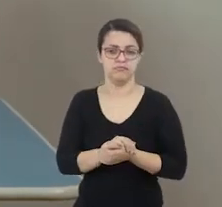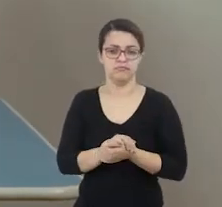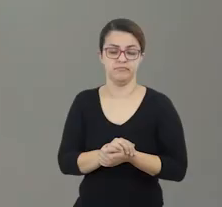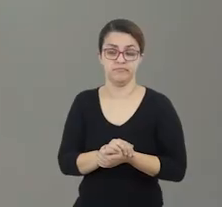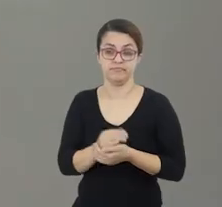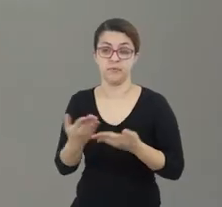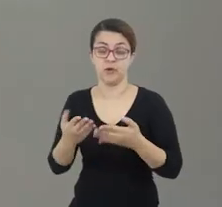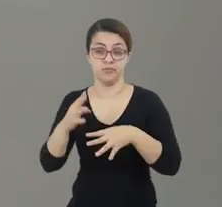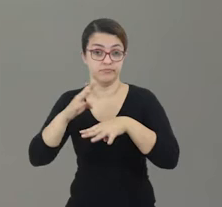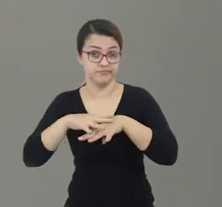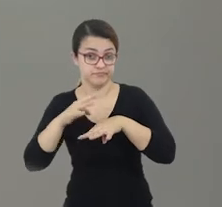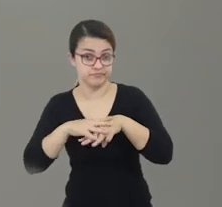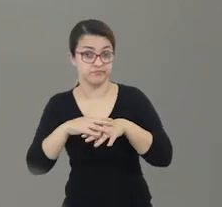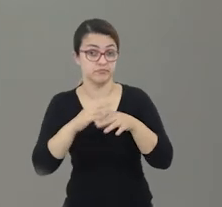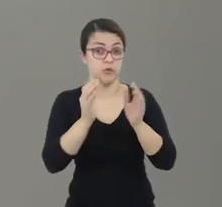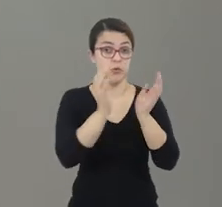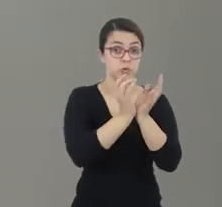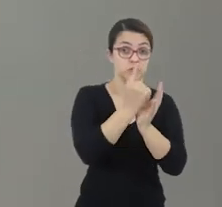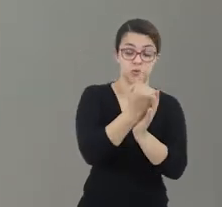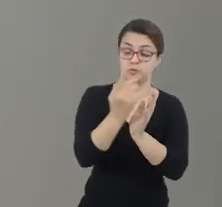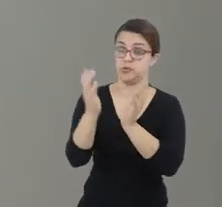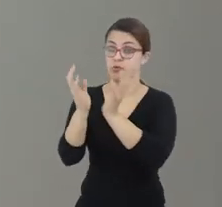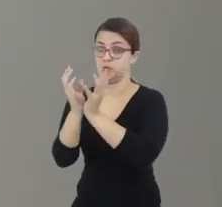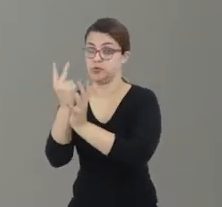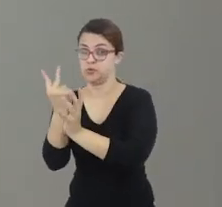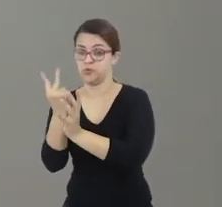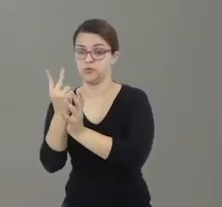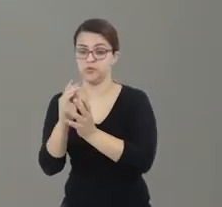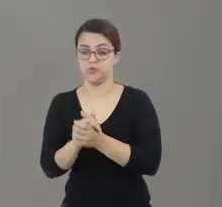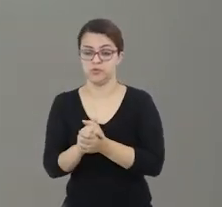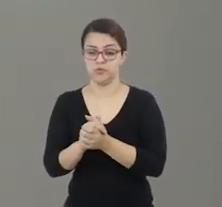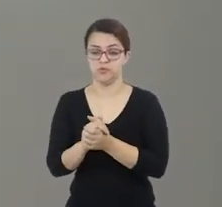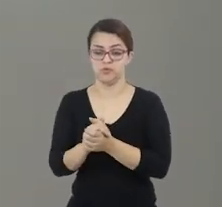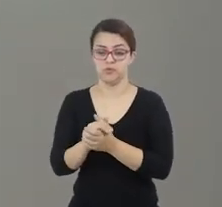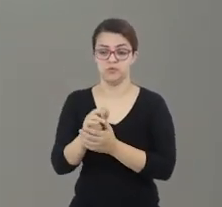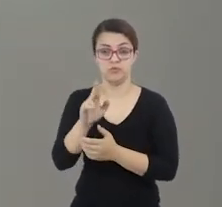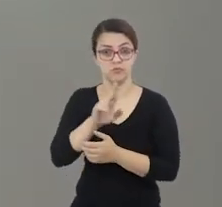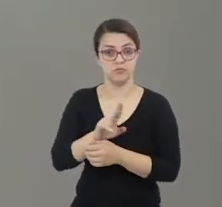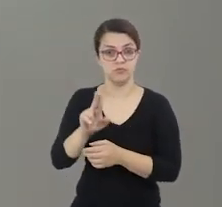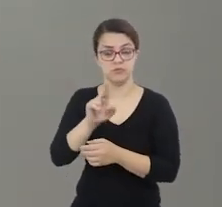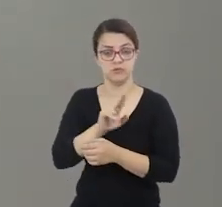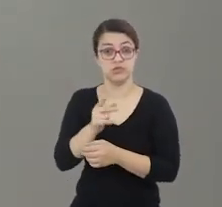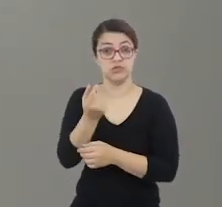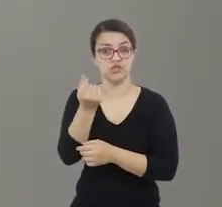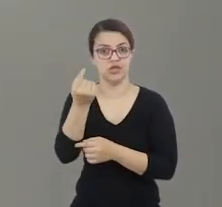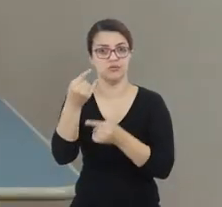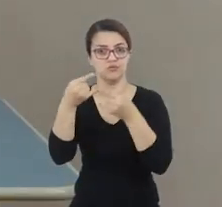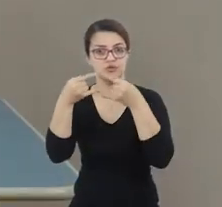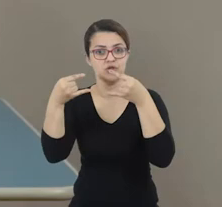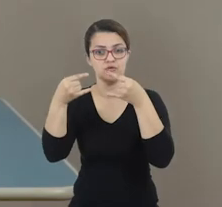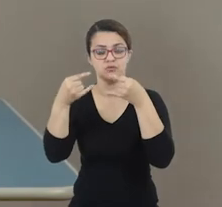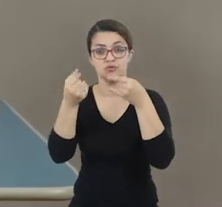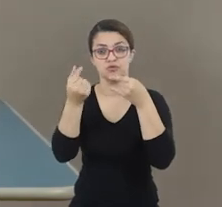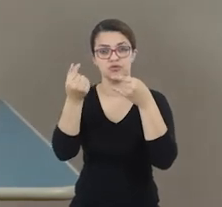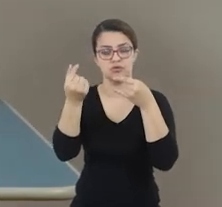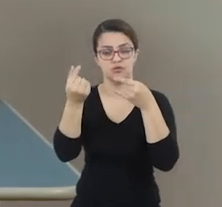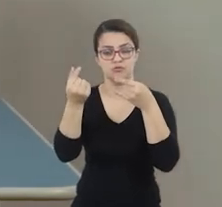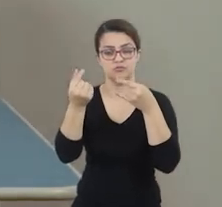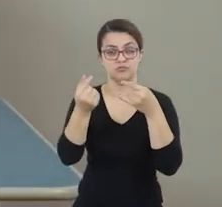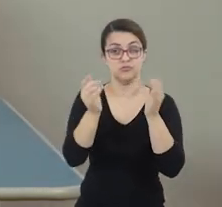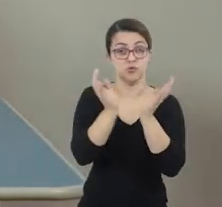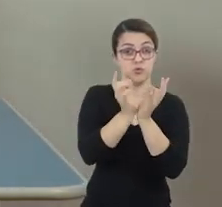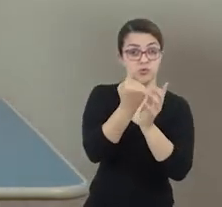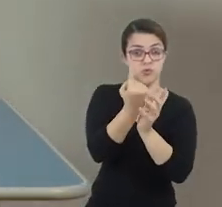tudo bem? Na matemática, o termo 1 e o termo 2 irão trabalhar com as cédulas, ou seja, o nosso dinheiro.